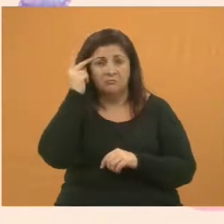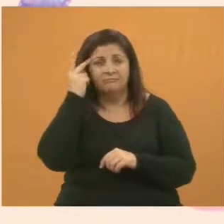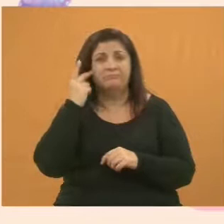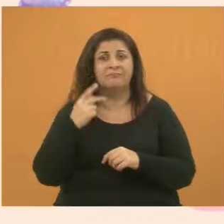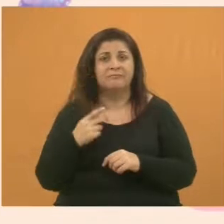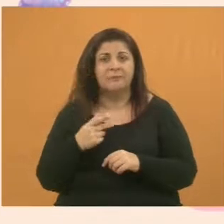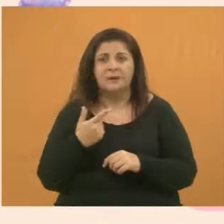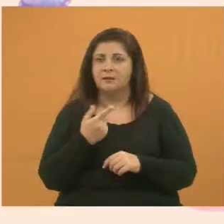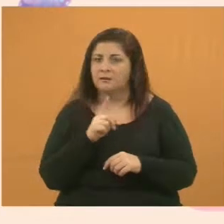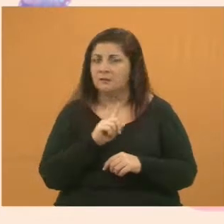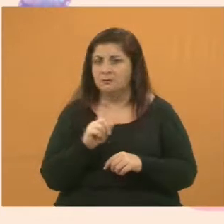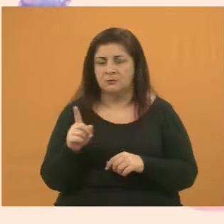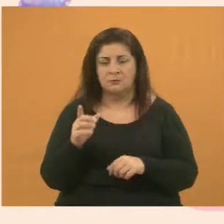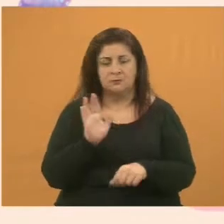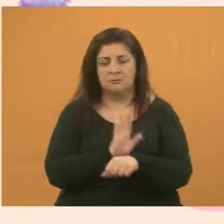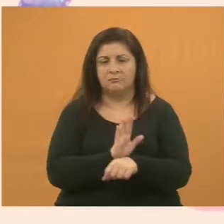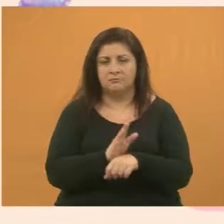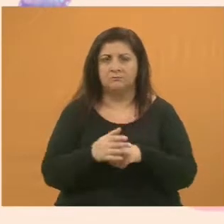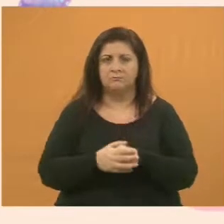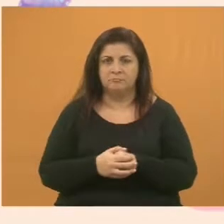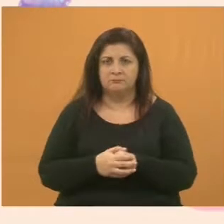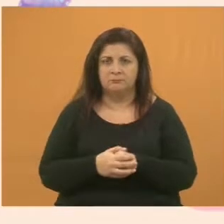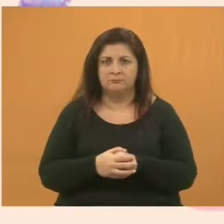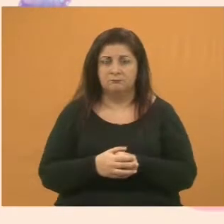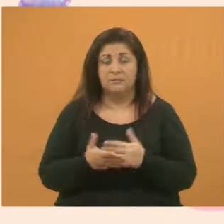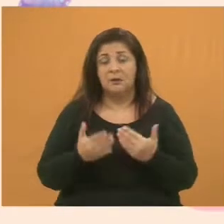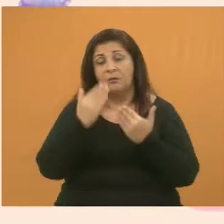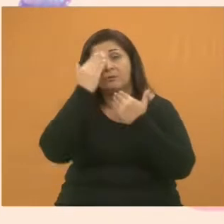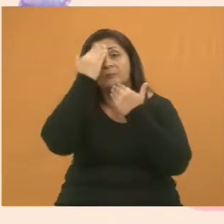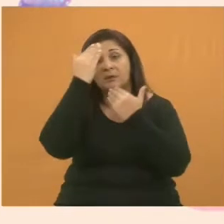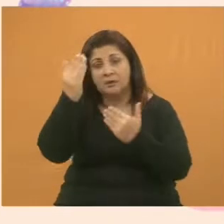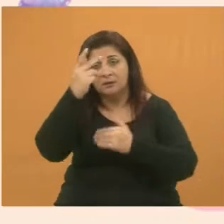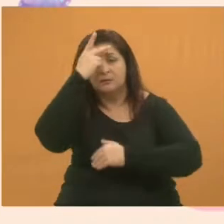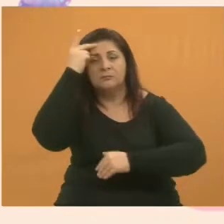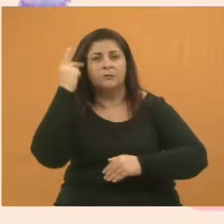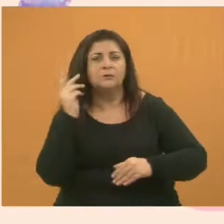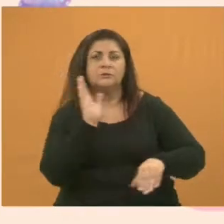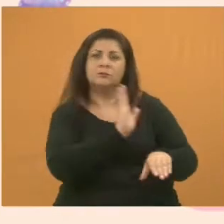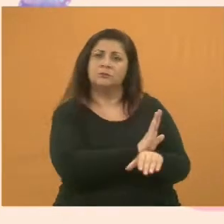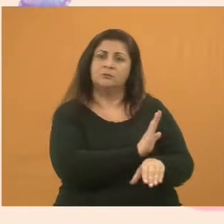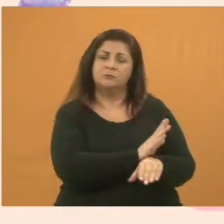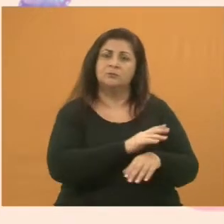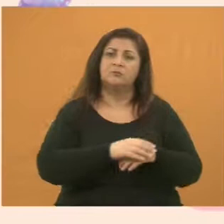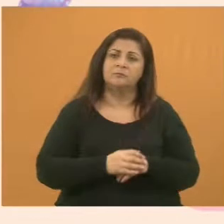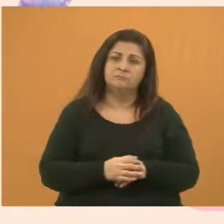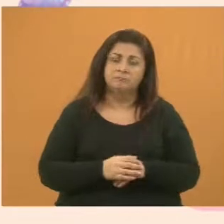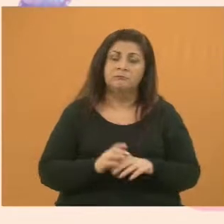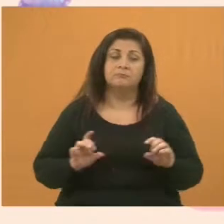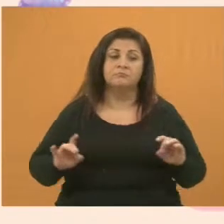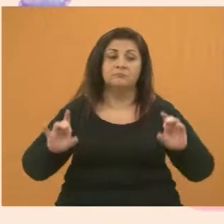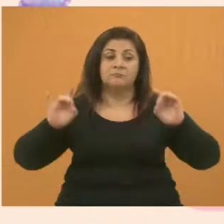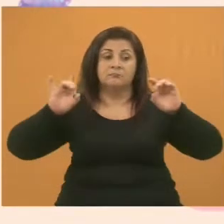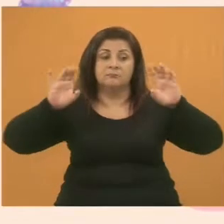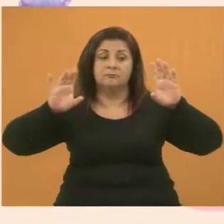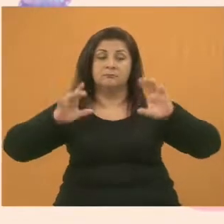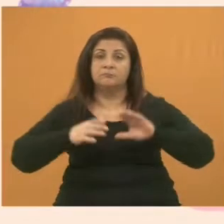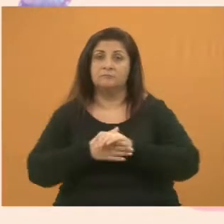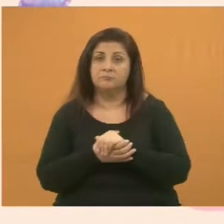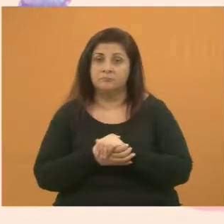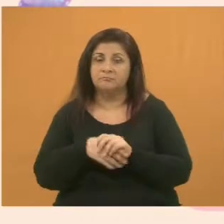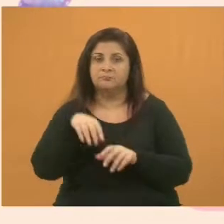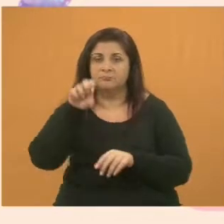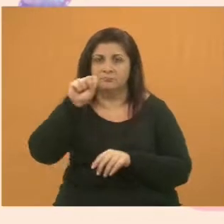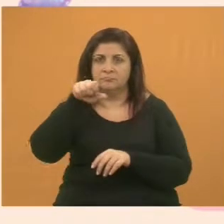algumas não colaboram. Fica aí, fica meu agradecimento às pessoas que colaboraram e, especial, ao